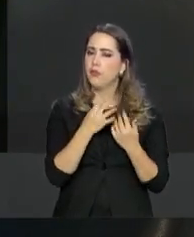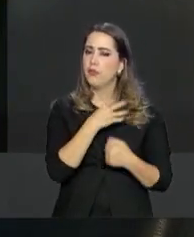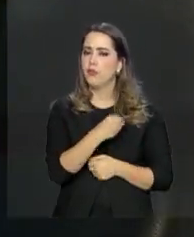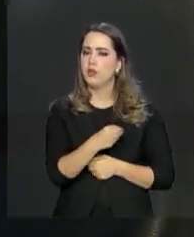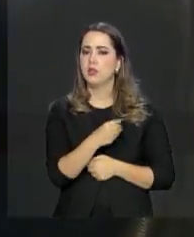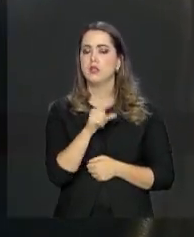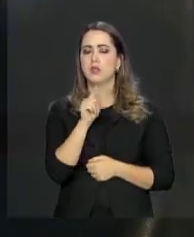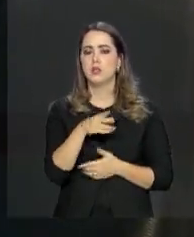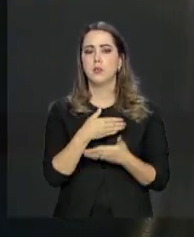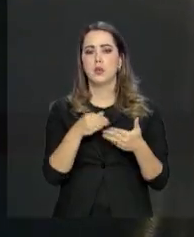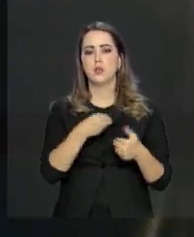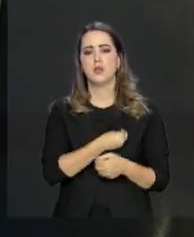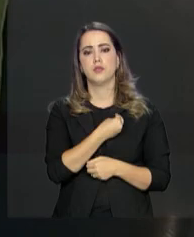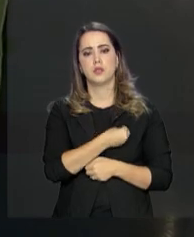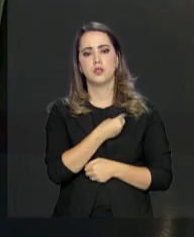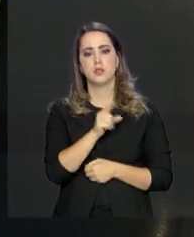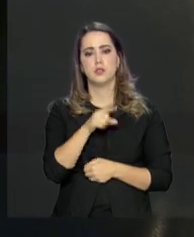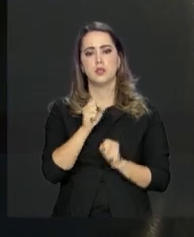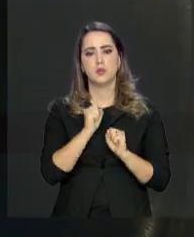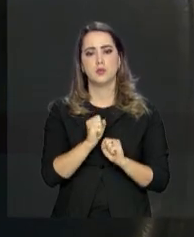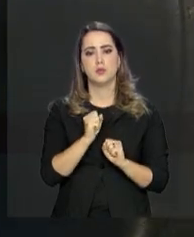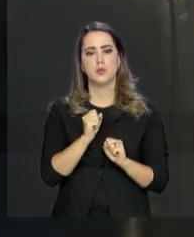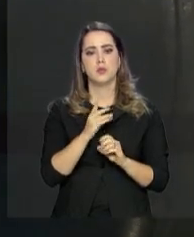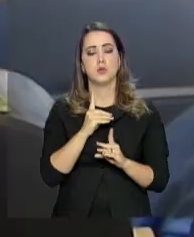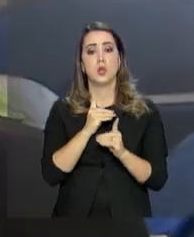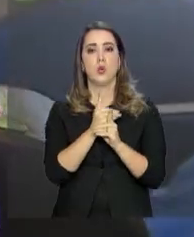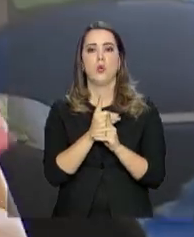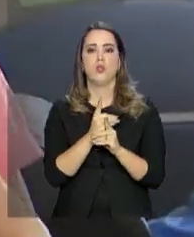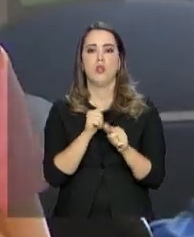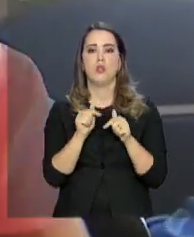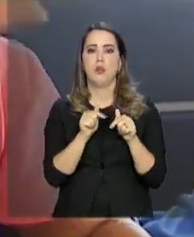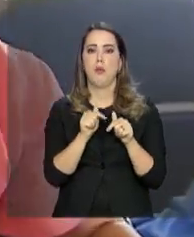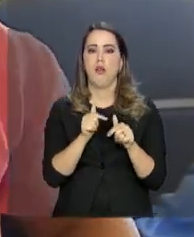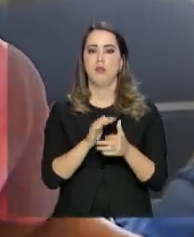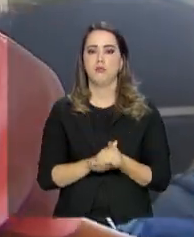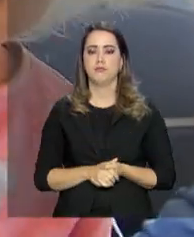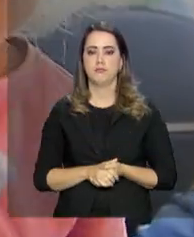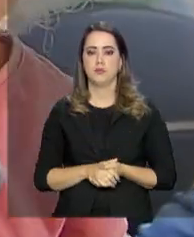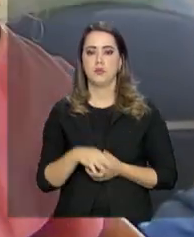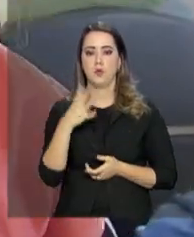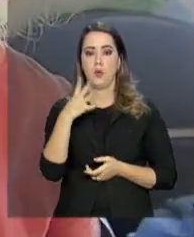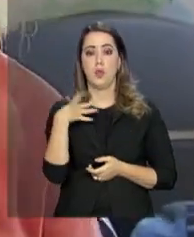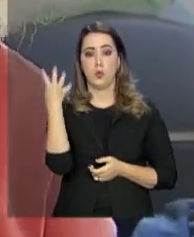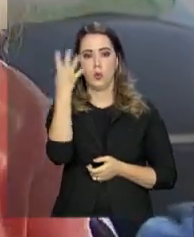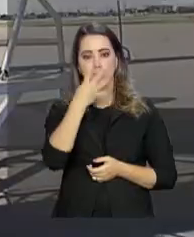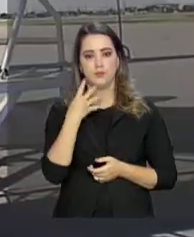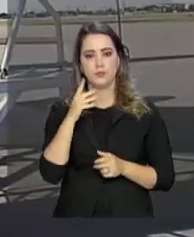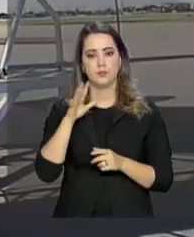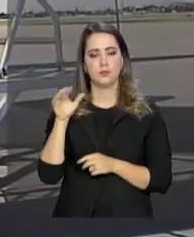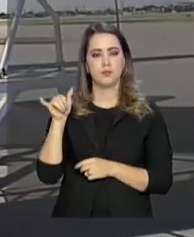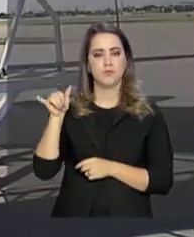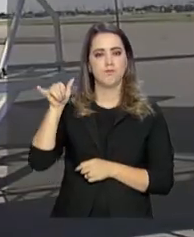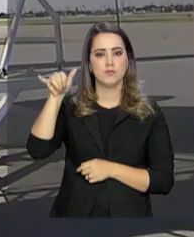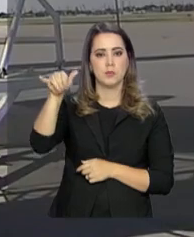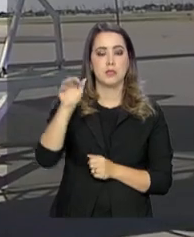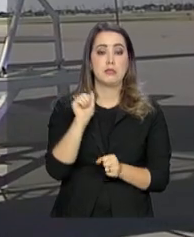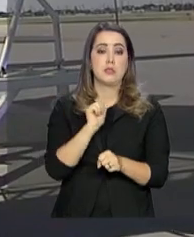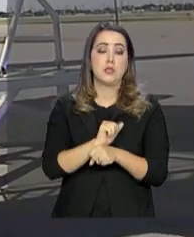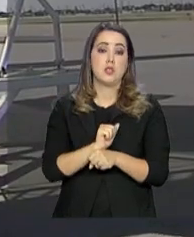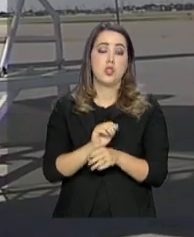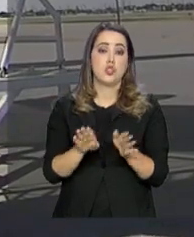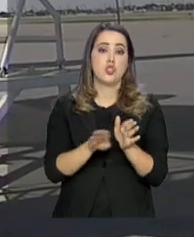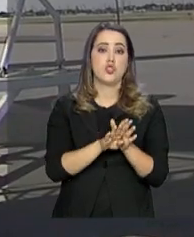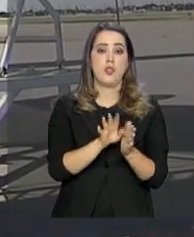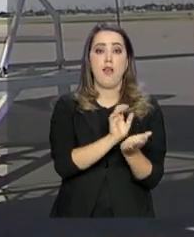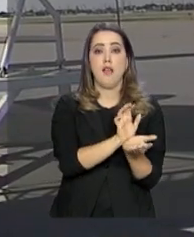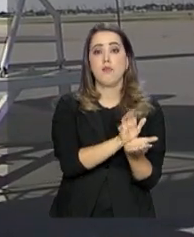melhorar a qualidade de vida, poder encontrar emprego. Quatro horas de voo até a primeira parada, em Recife. Lá,